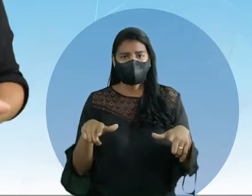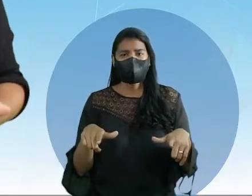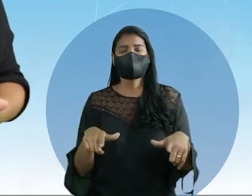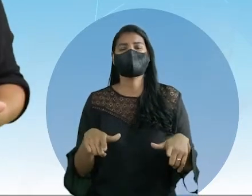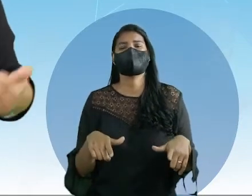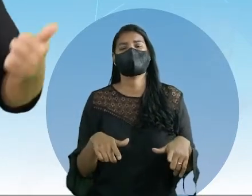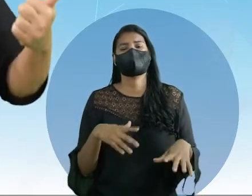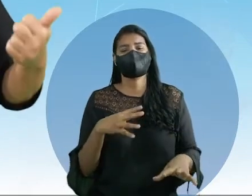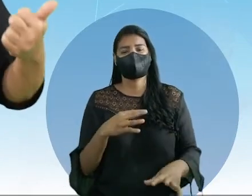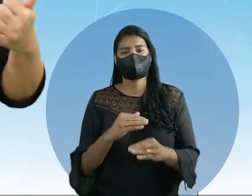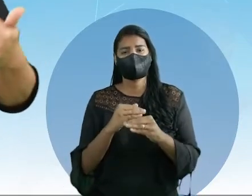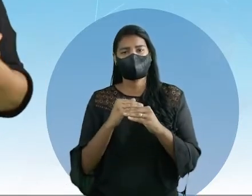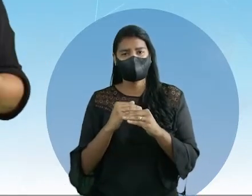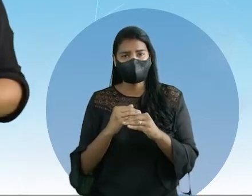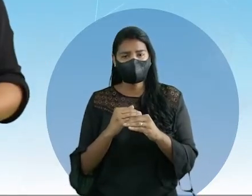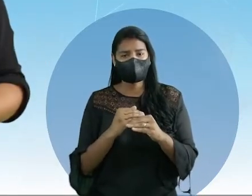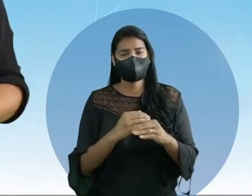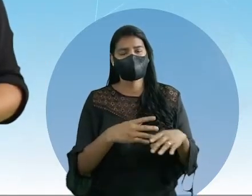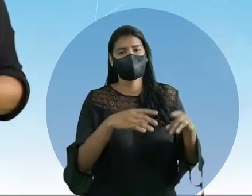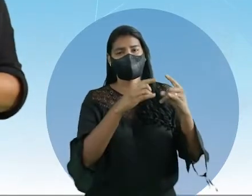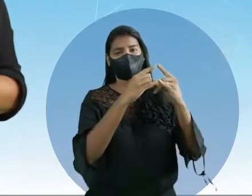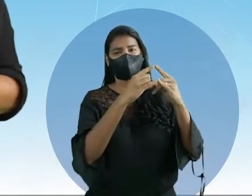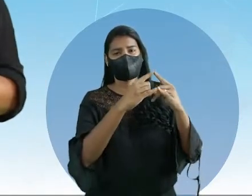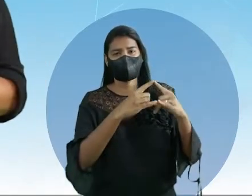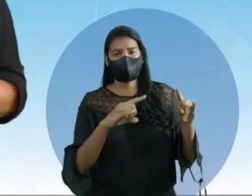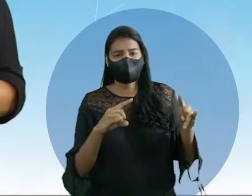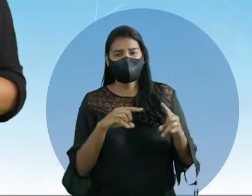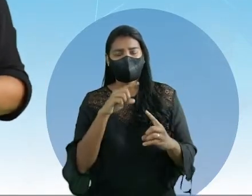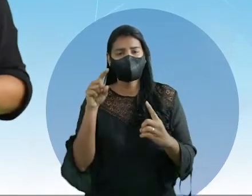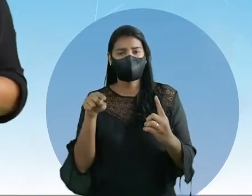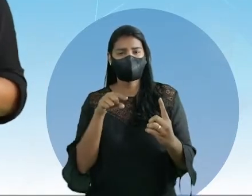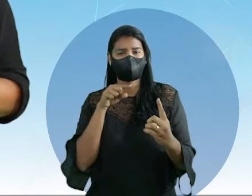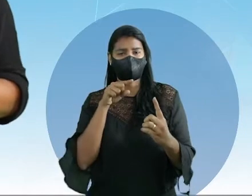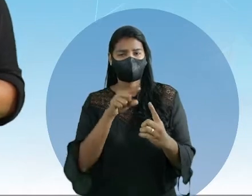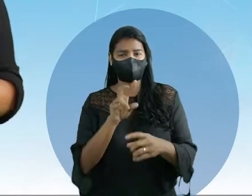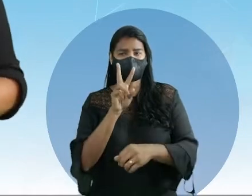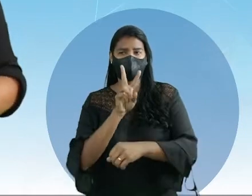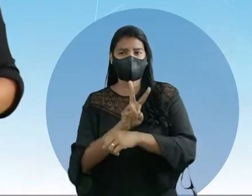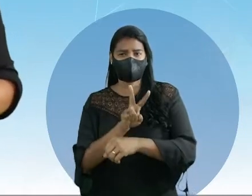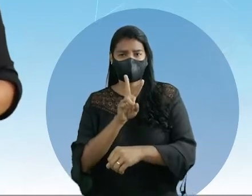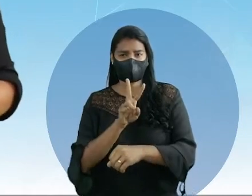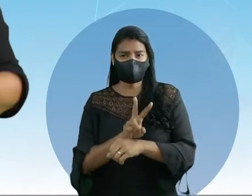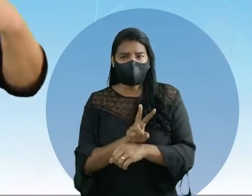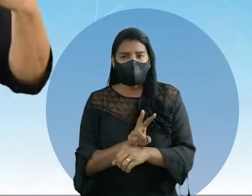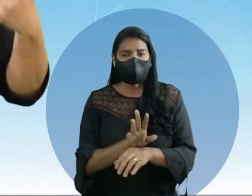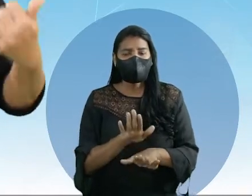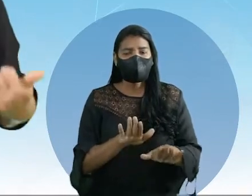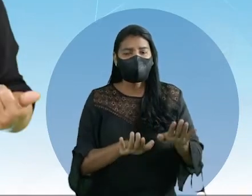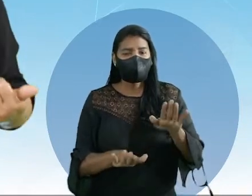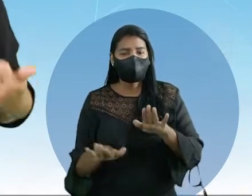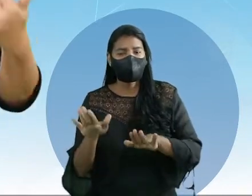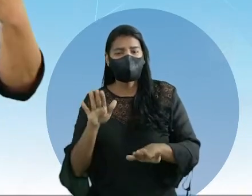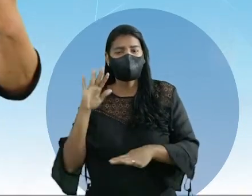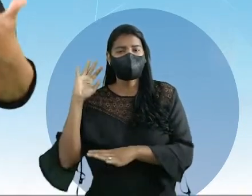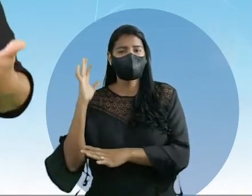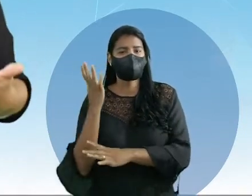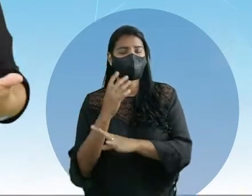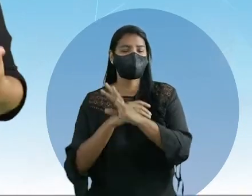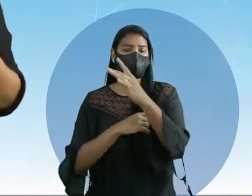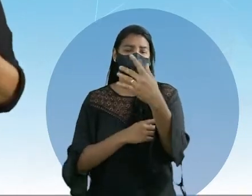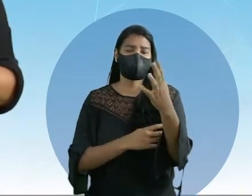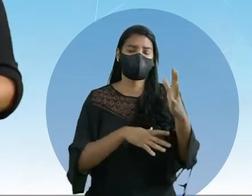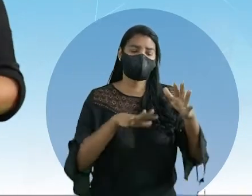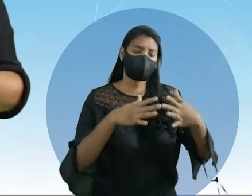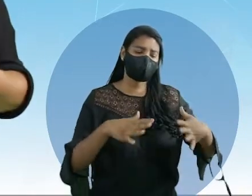contínuas, institucionalizados, com o objetivo de preservar e conservar a flora, a